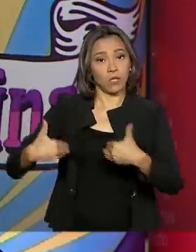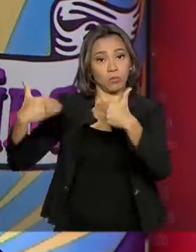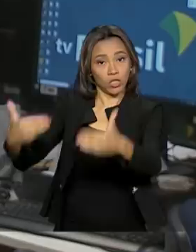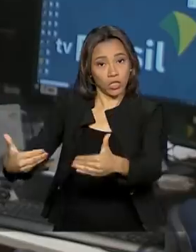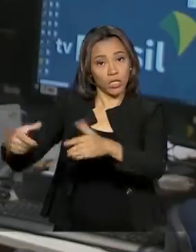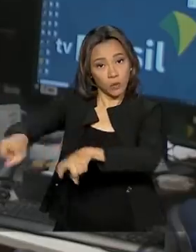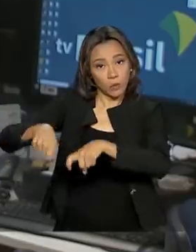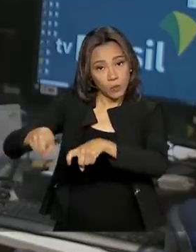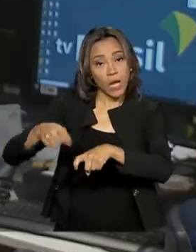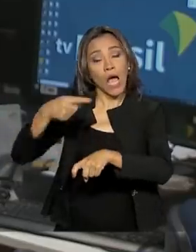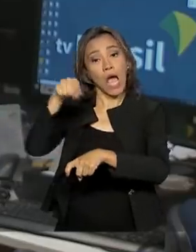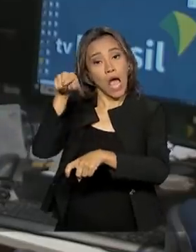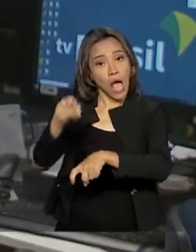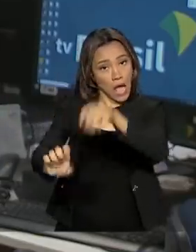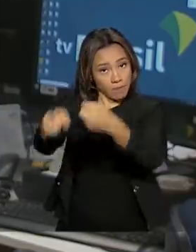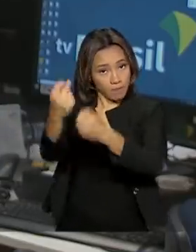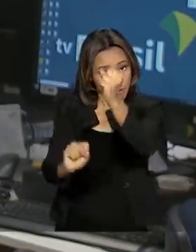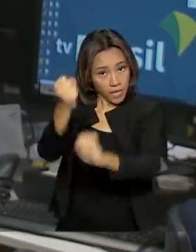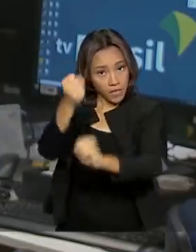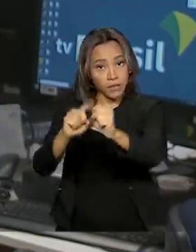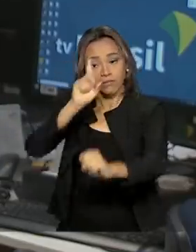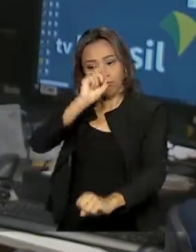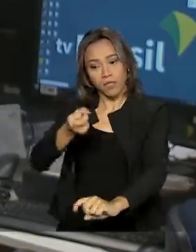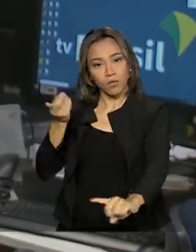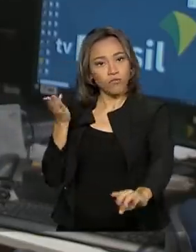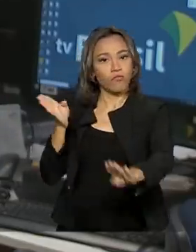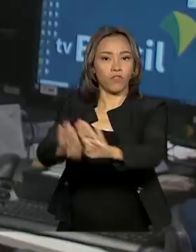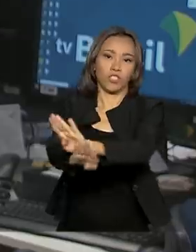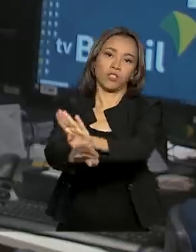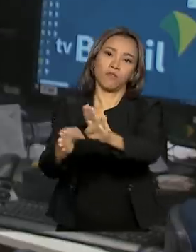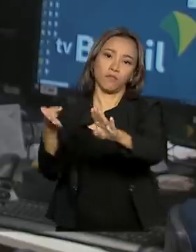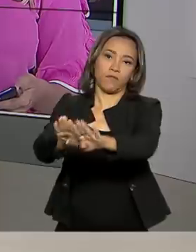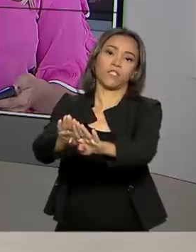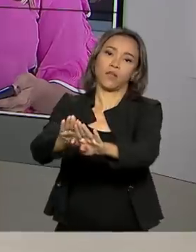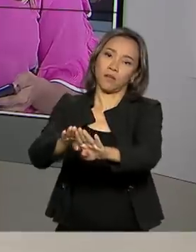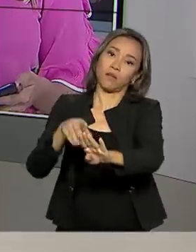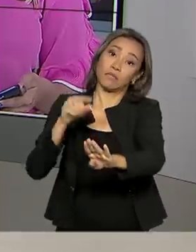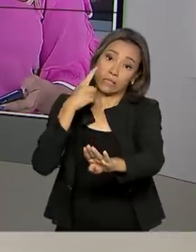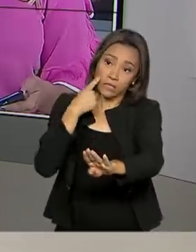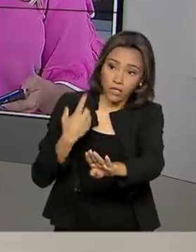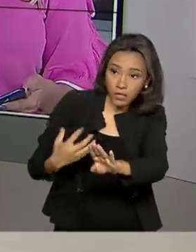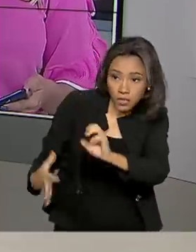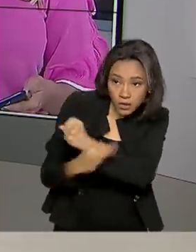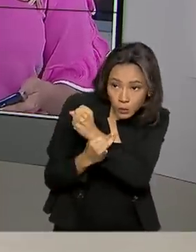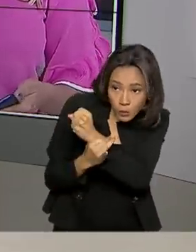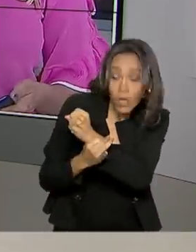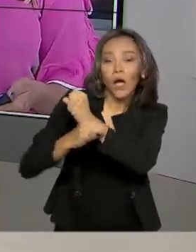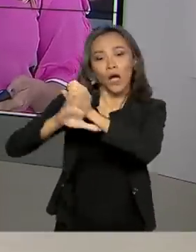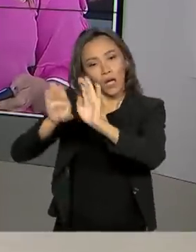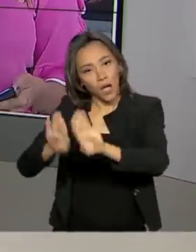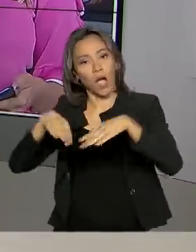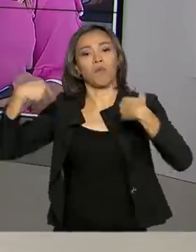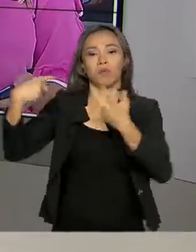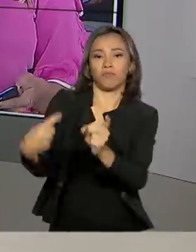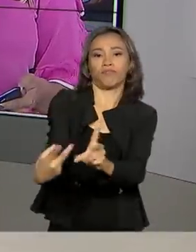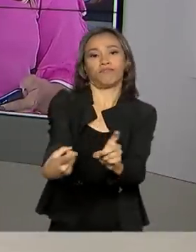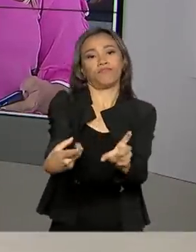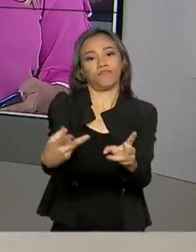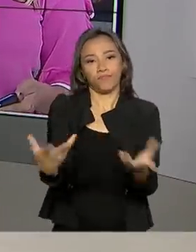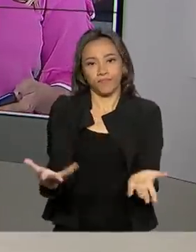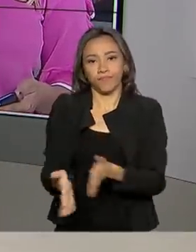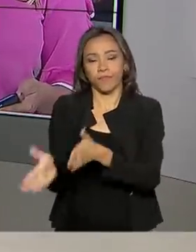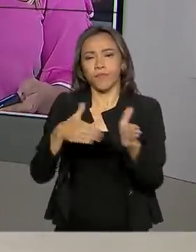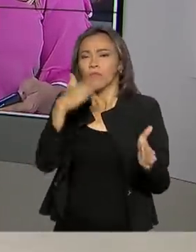fechada até que tenha condições seguras de operação. Renata. Obrigada, Dimas, pelas suas informações ao vivo aqui,